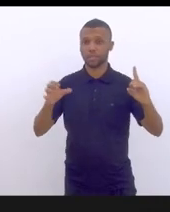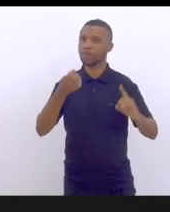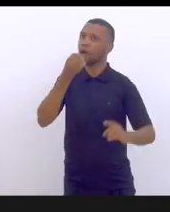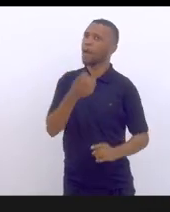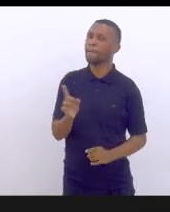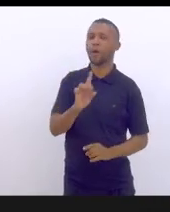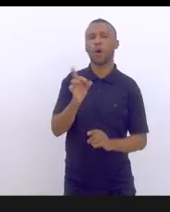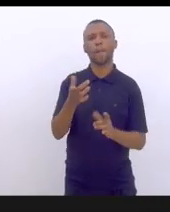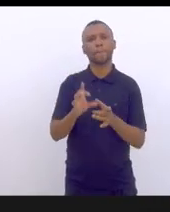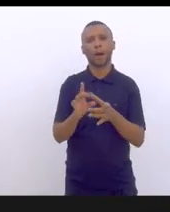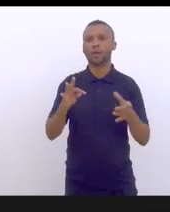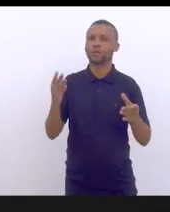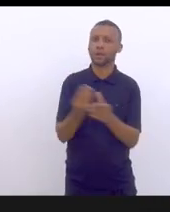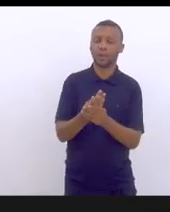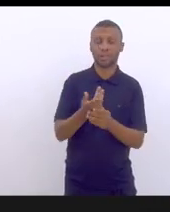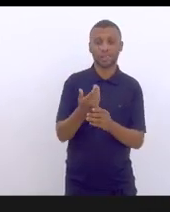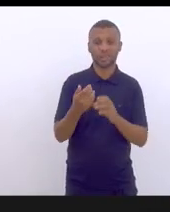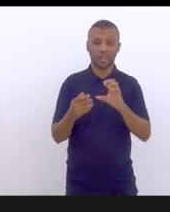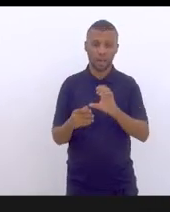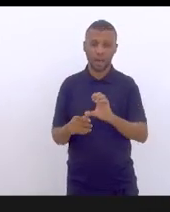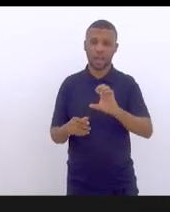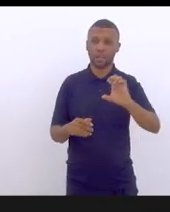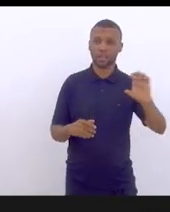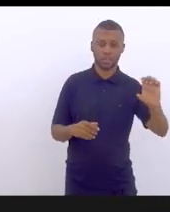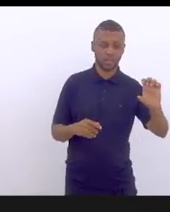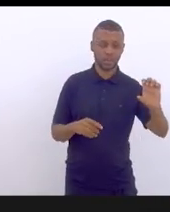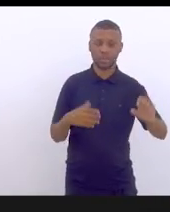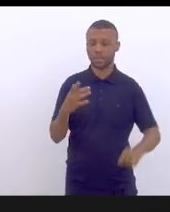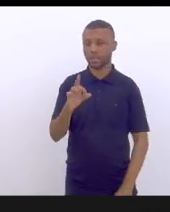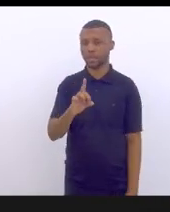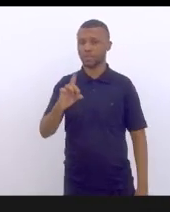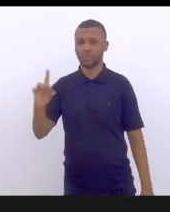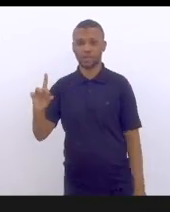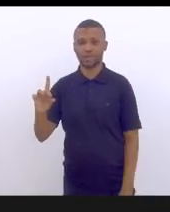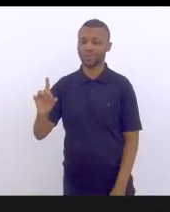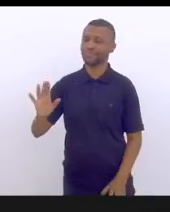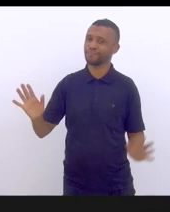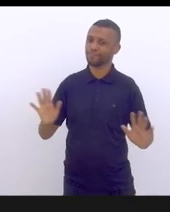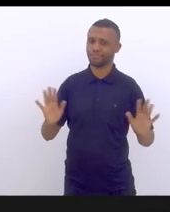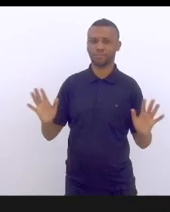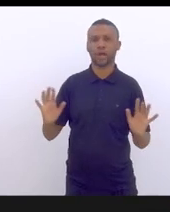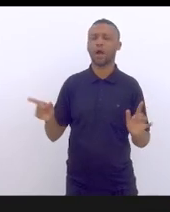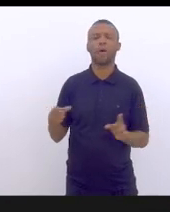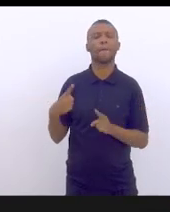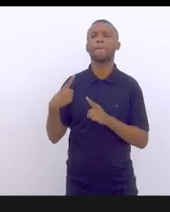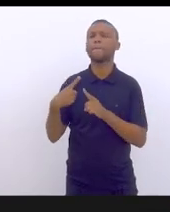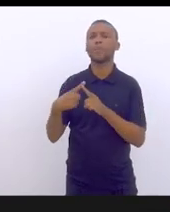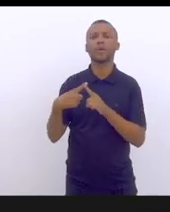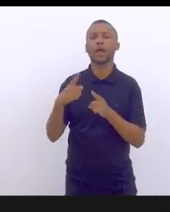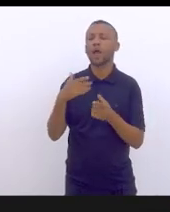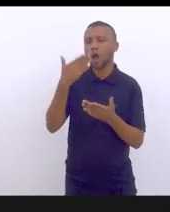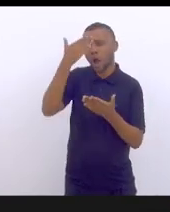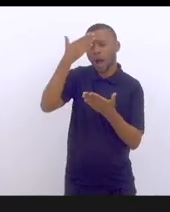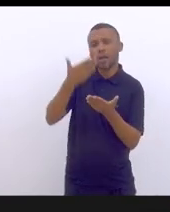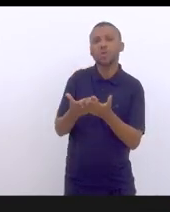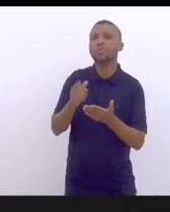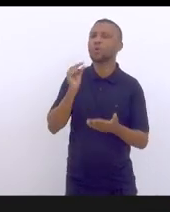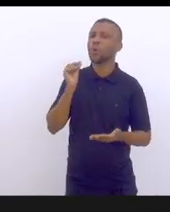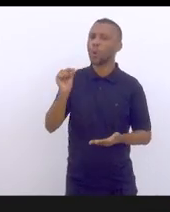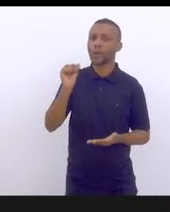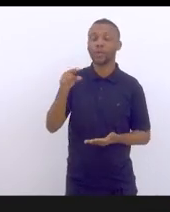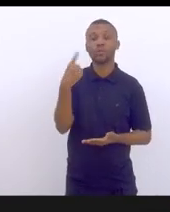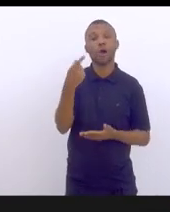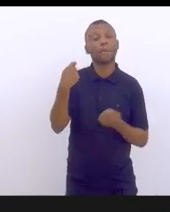Nem a esquerda e nem a direita. Porque eu acho o seguinte, nós temos que